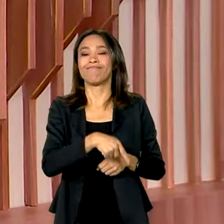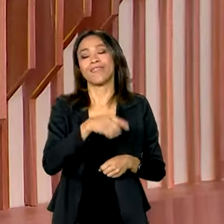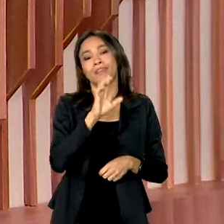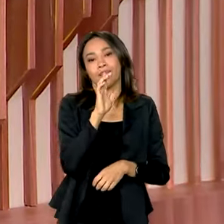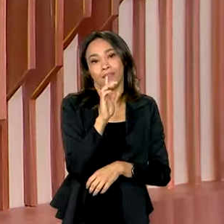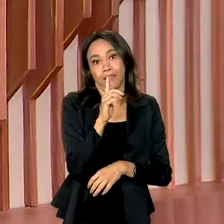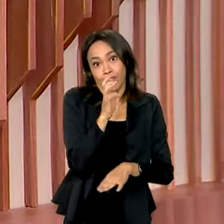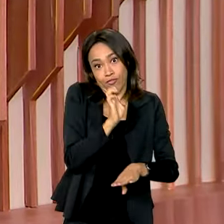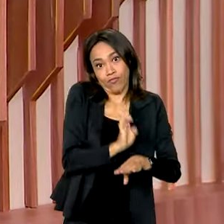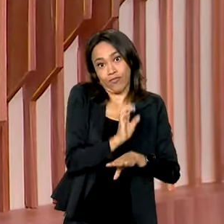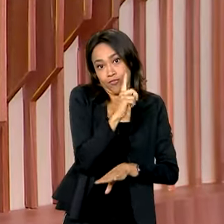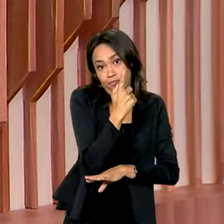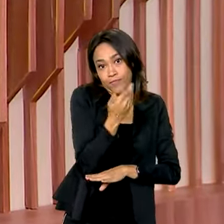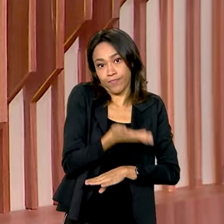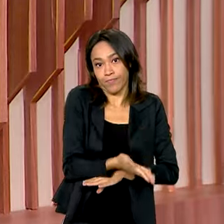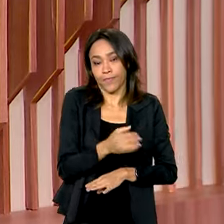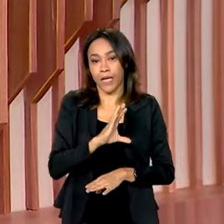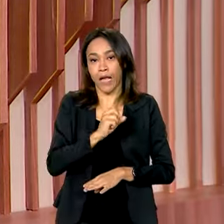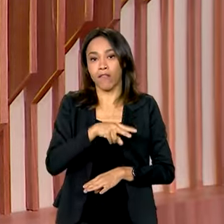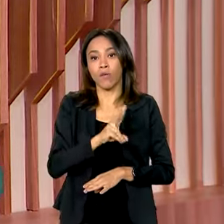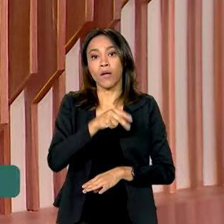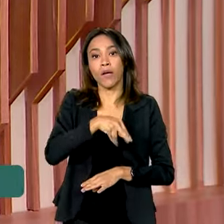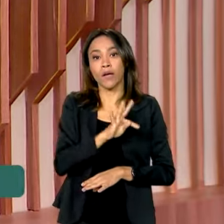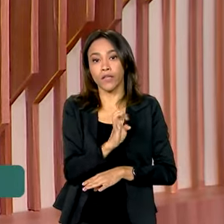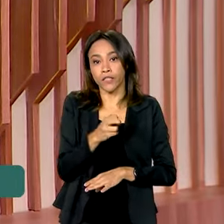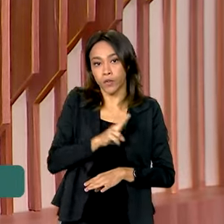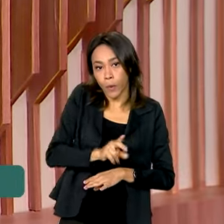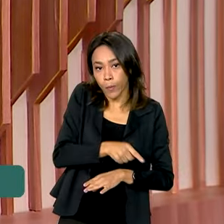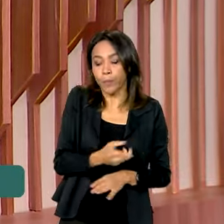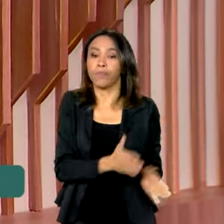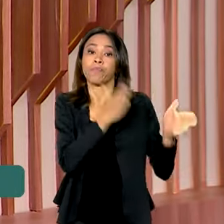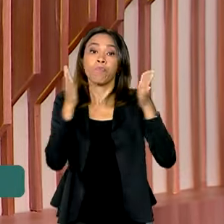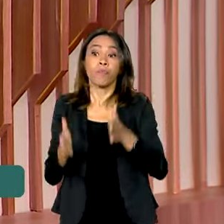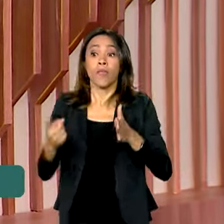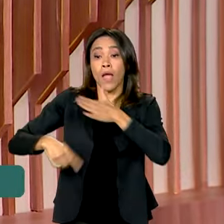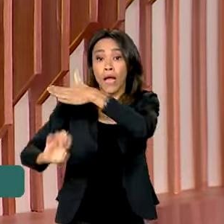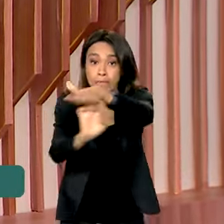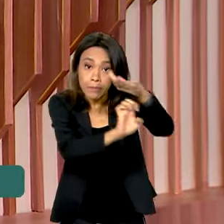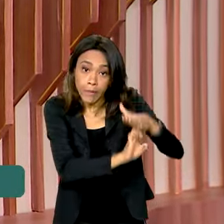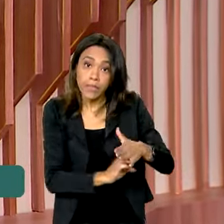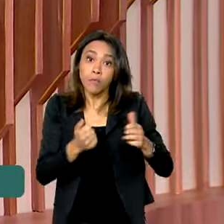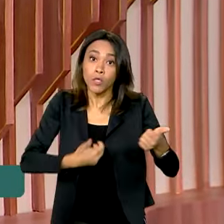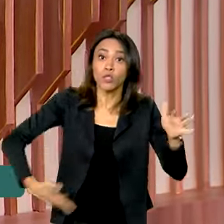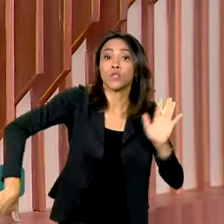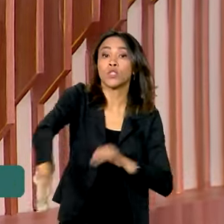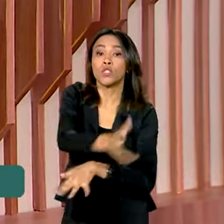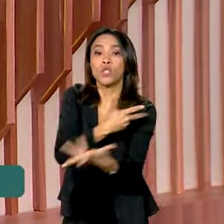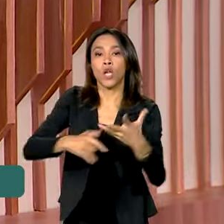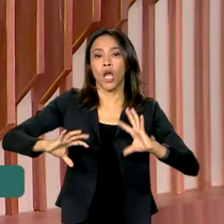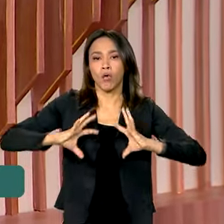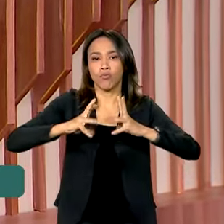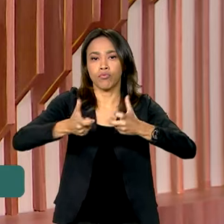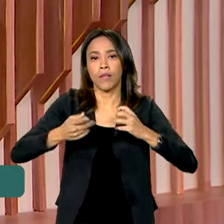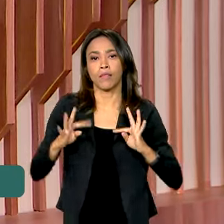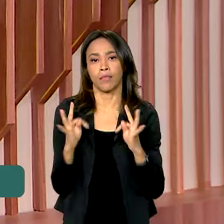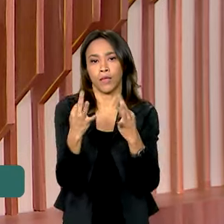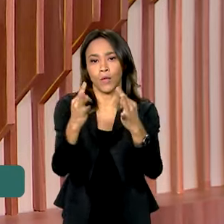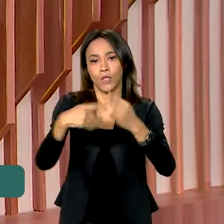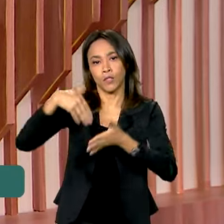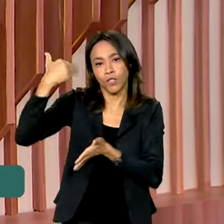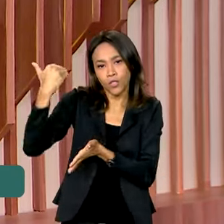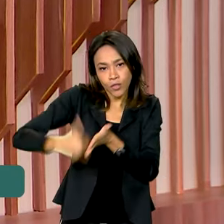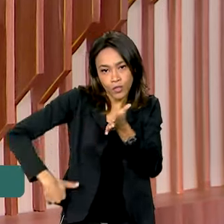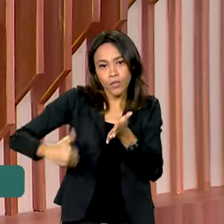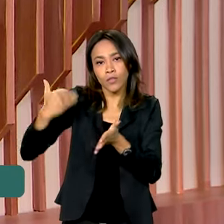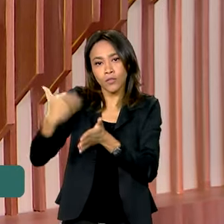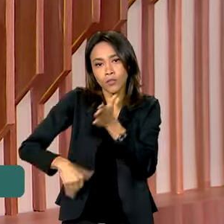de agora, as indústrias brasileiras poderão renovar o maquinário e adquirir novas tecnologias, abatendo os valores investidos